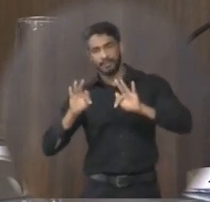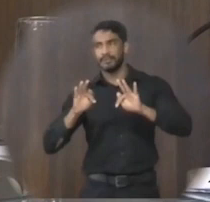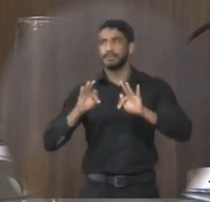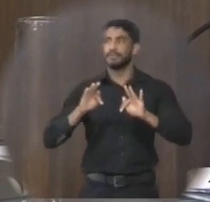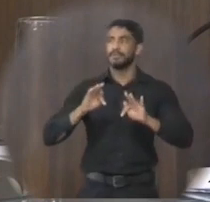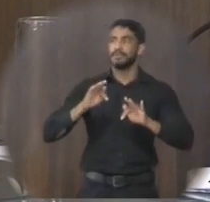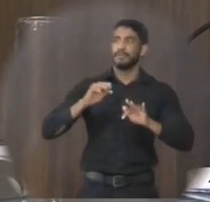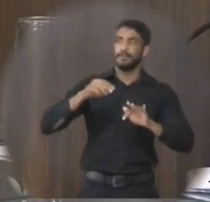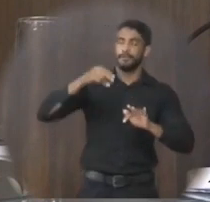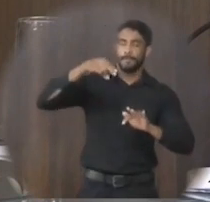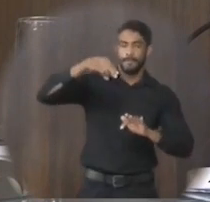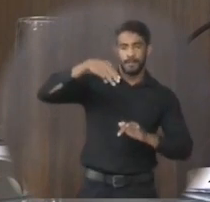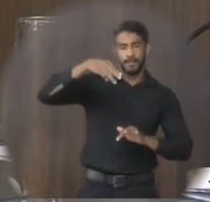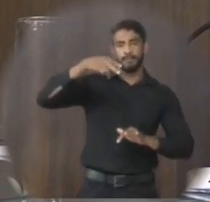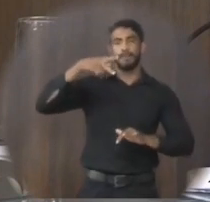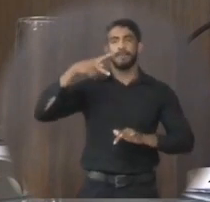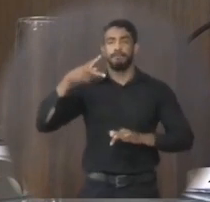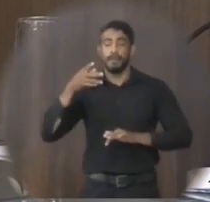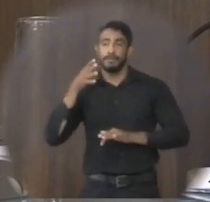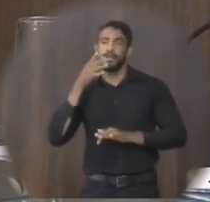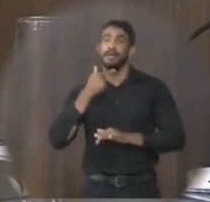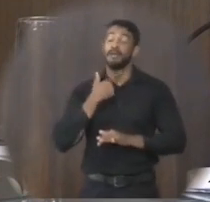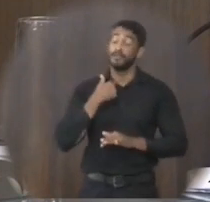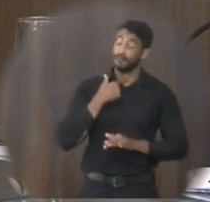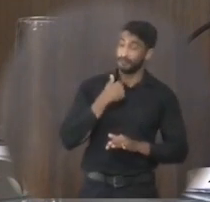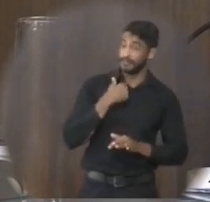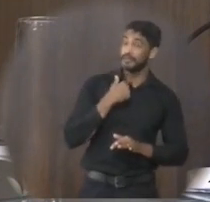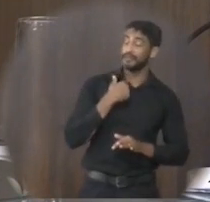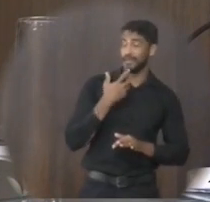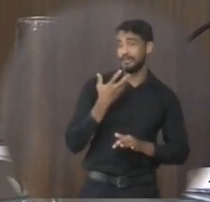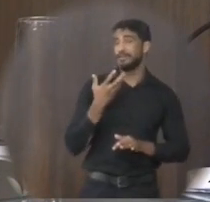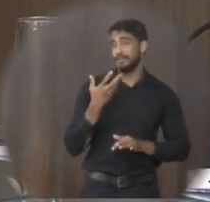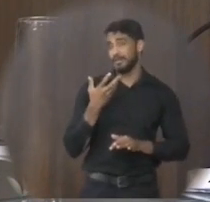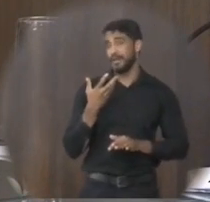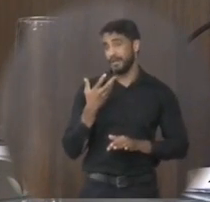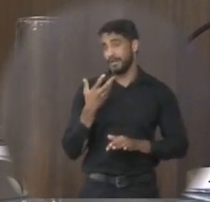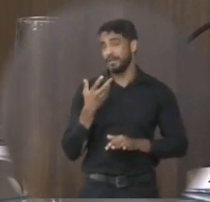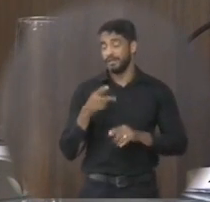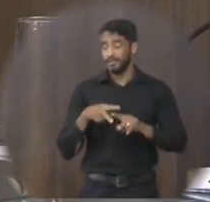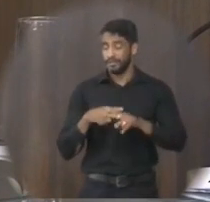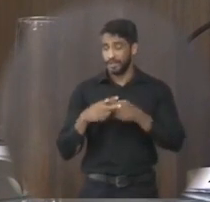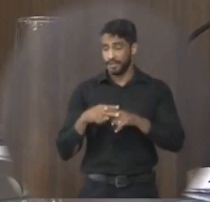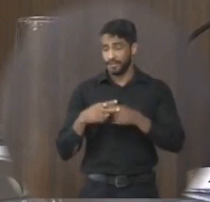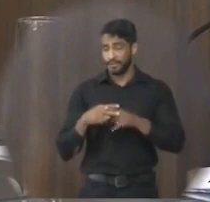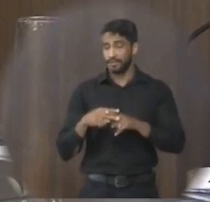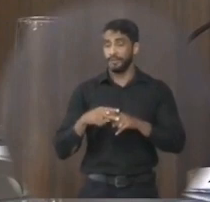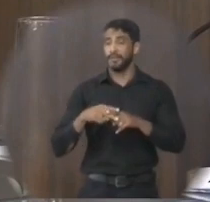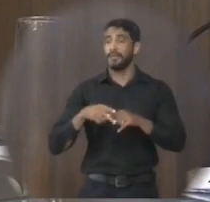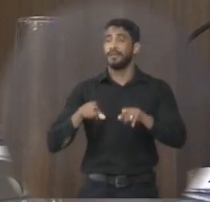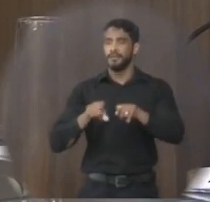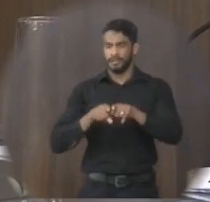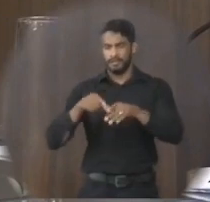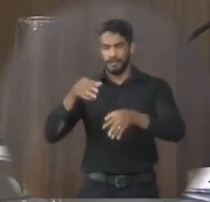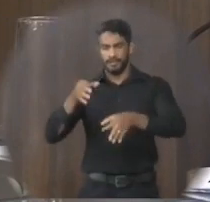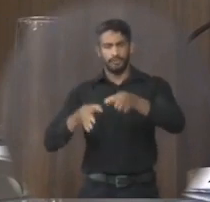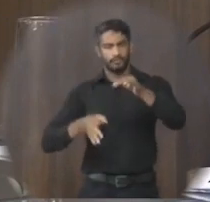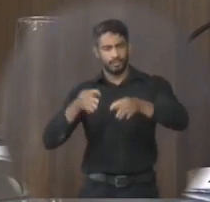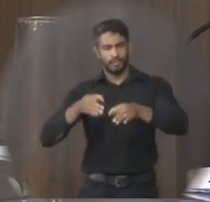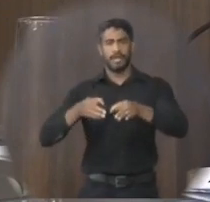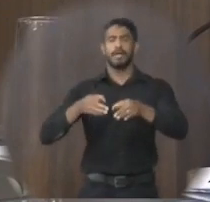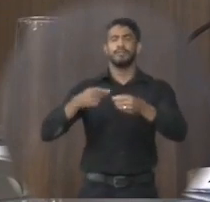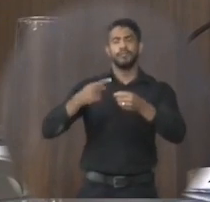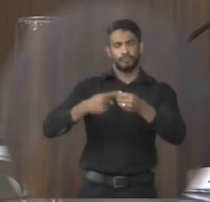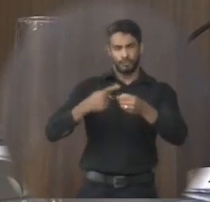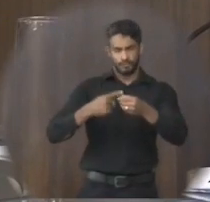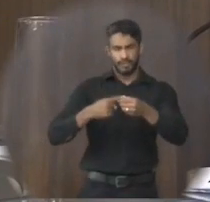interessado, tem interesse, um dos maiores interessados em resolver isso, que o judiciário do município